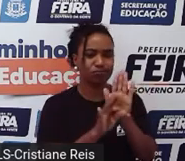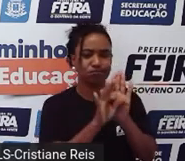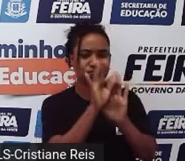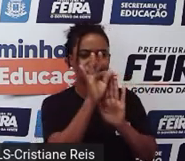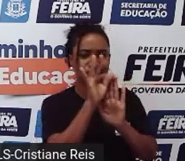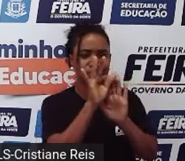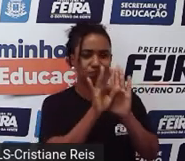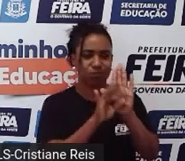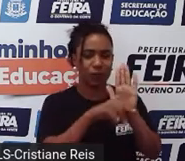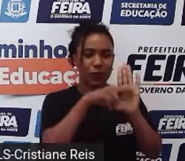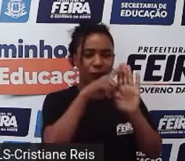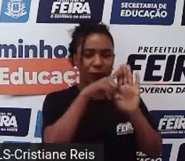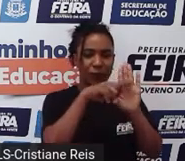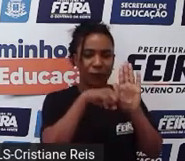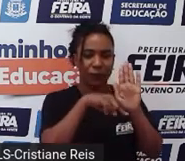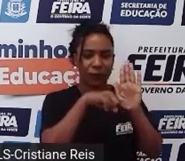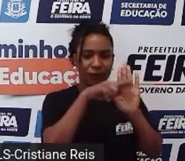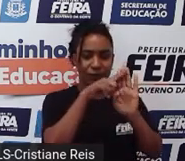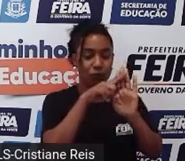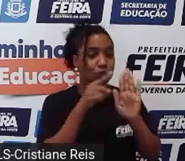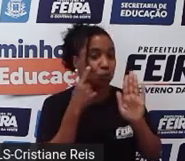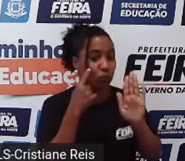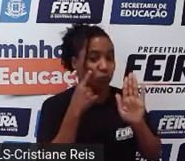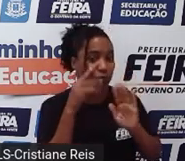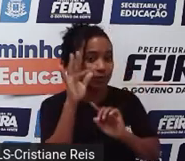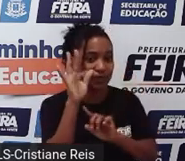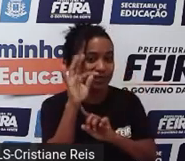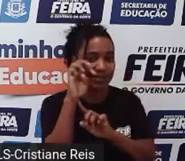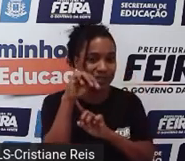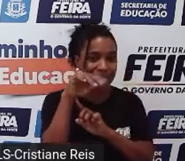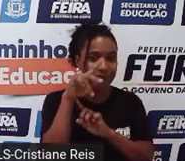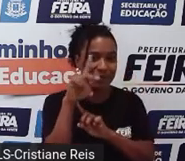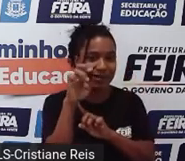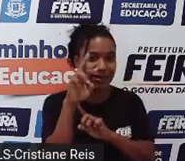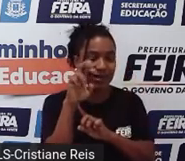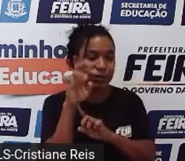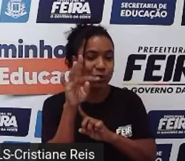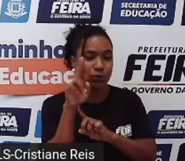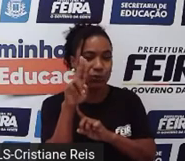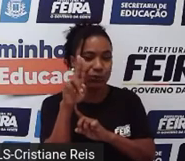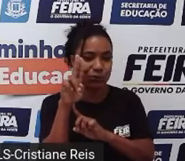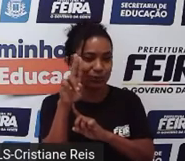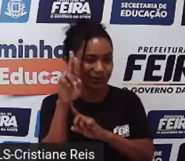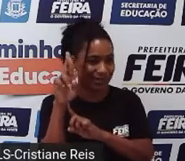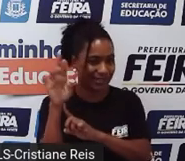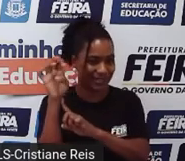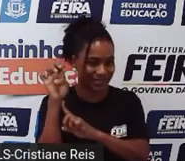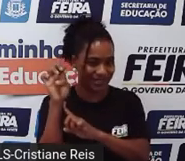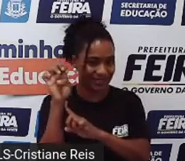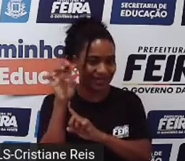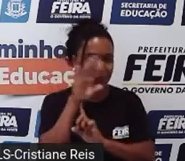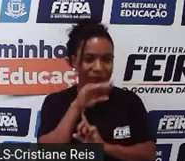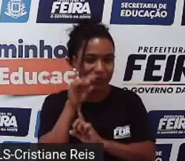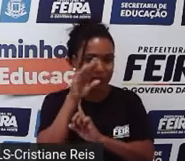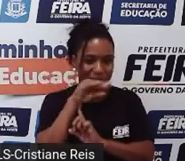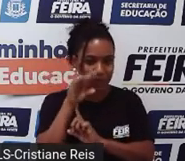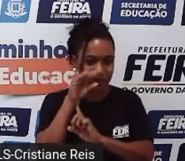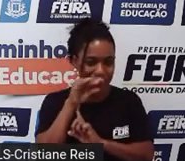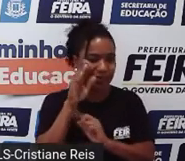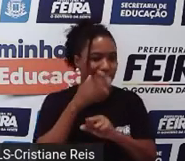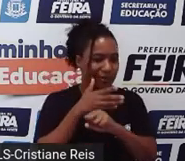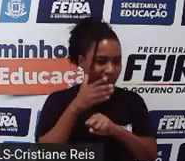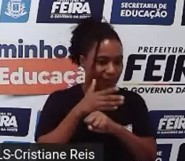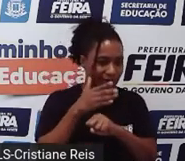Vamos tentar repetir essa palavra juntos. Temperature. What's the temperature